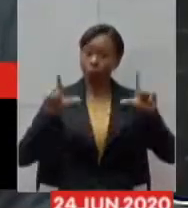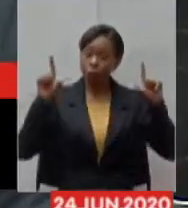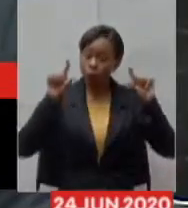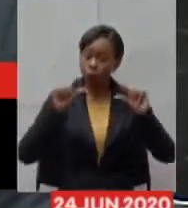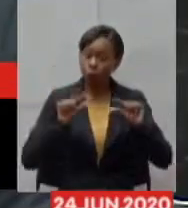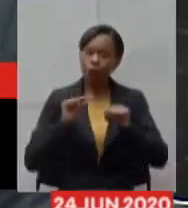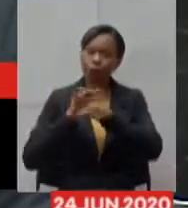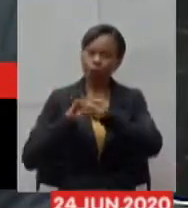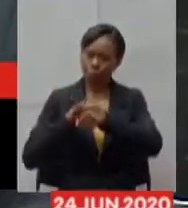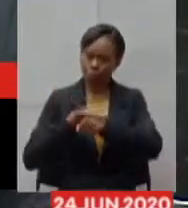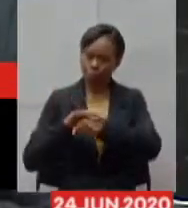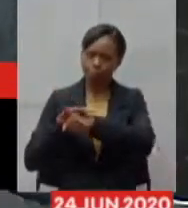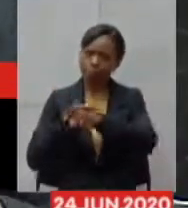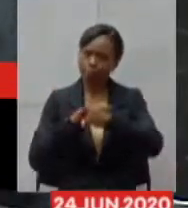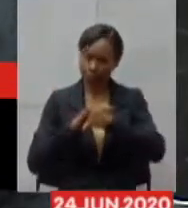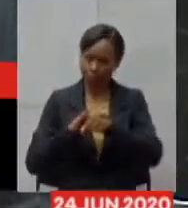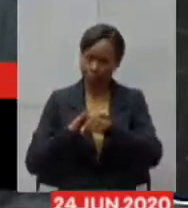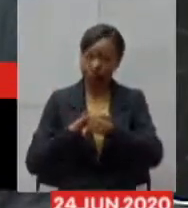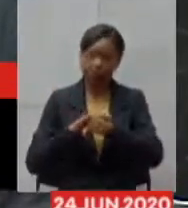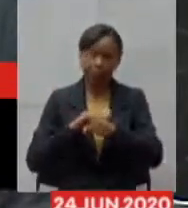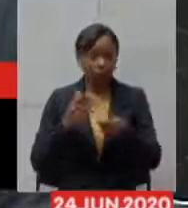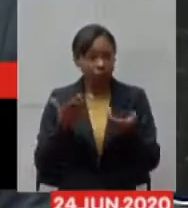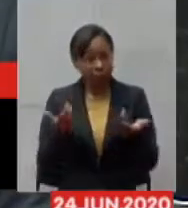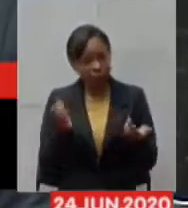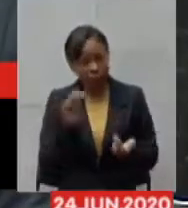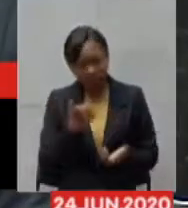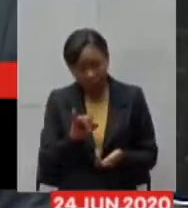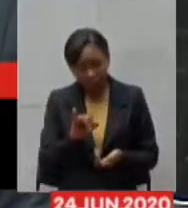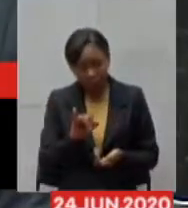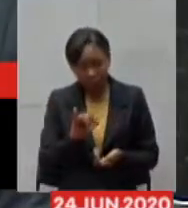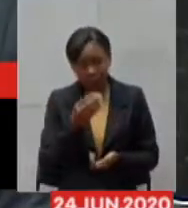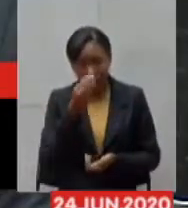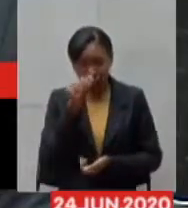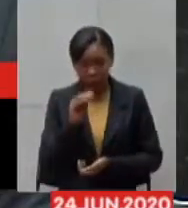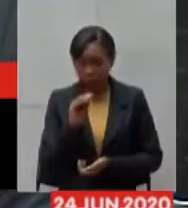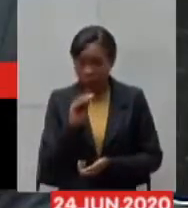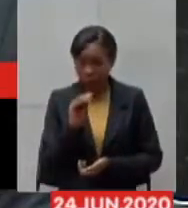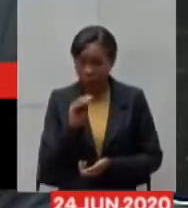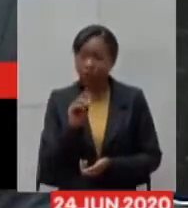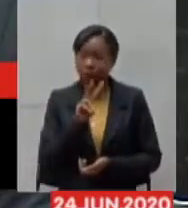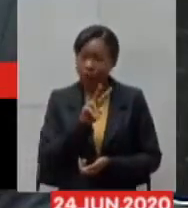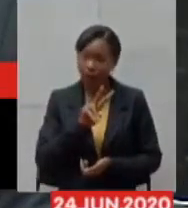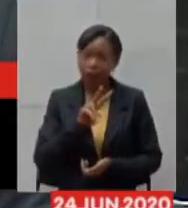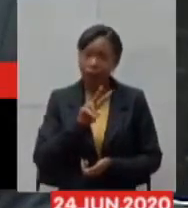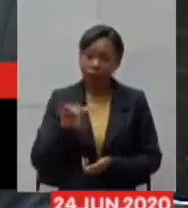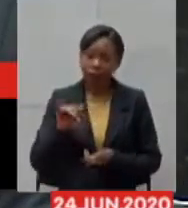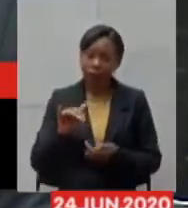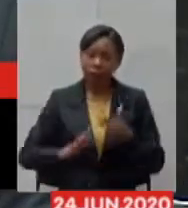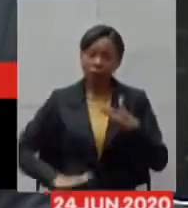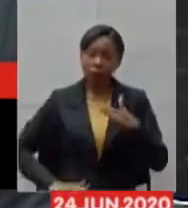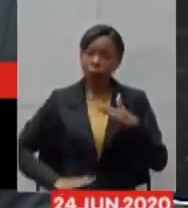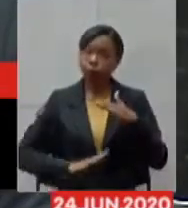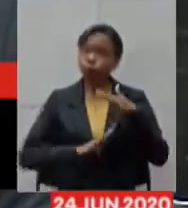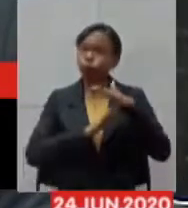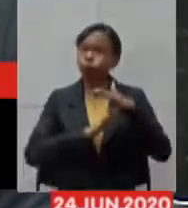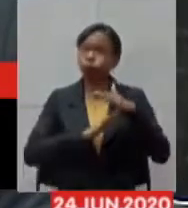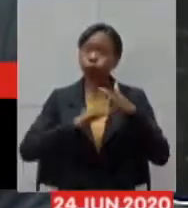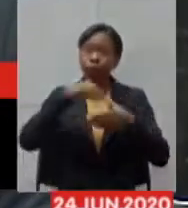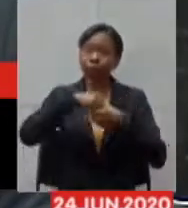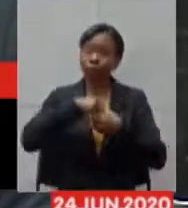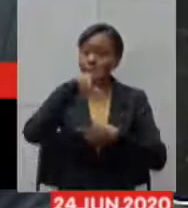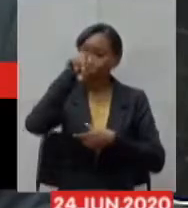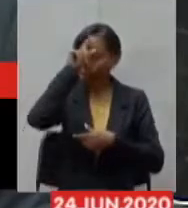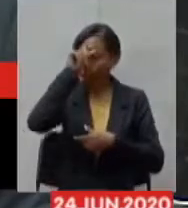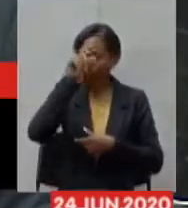difícil nós ampliarmos a rede de tal forma a conseguimos atender todo mundo é importante lembrar que uma rede de